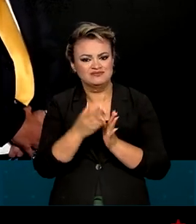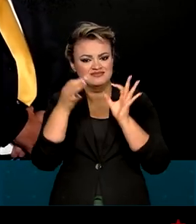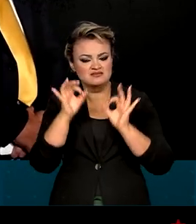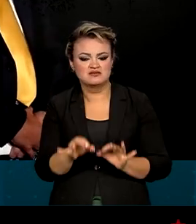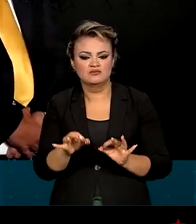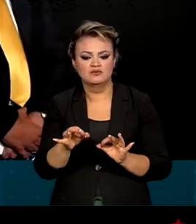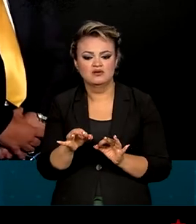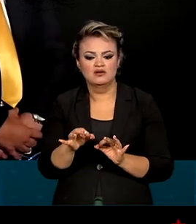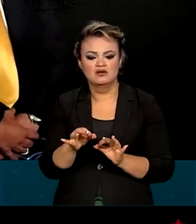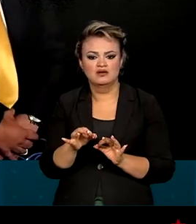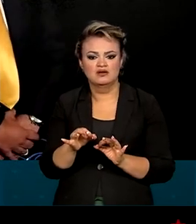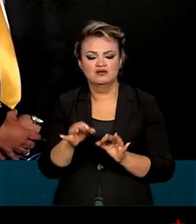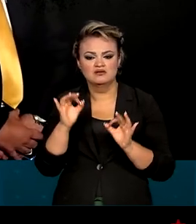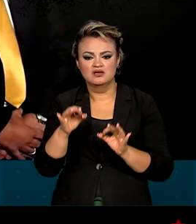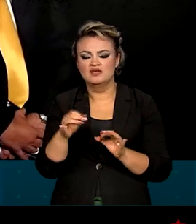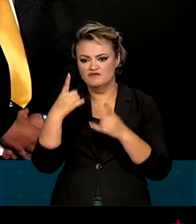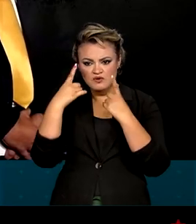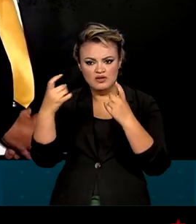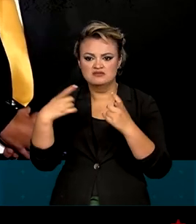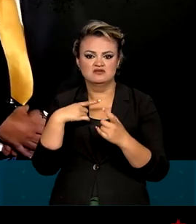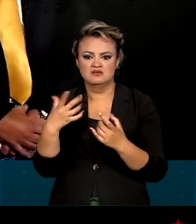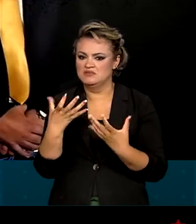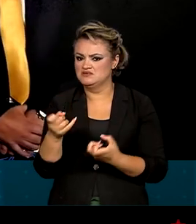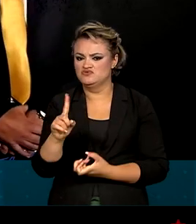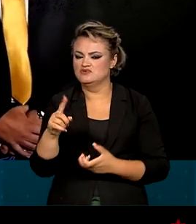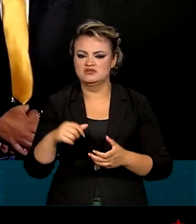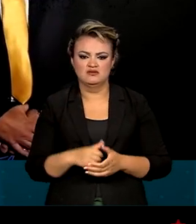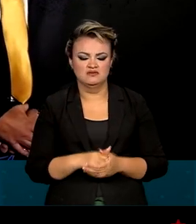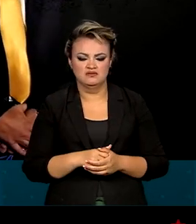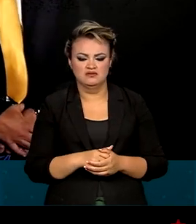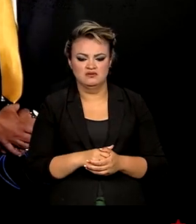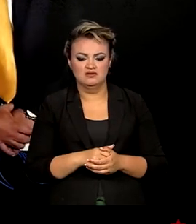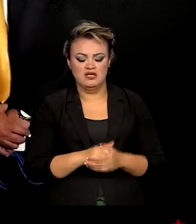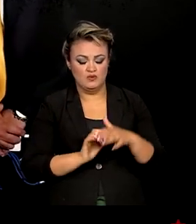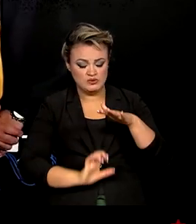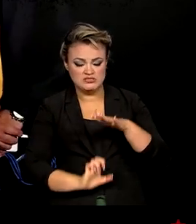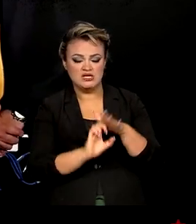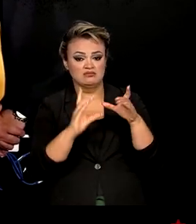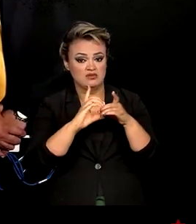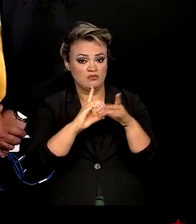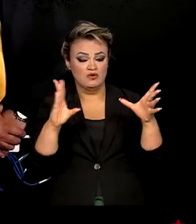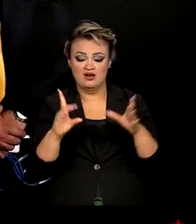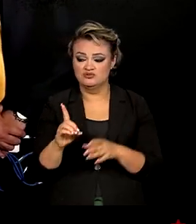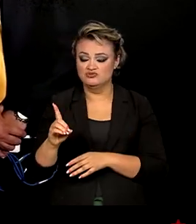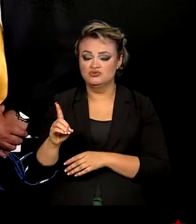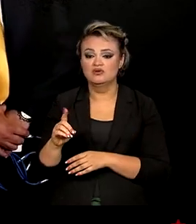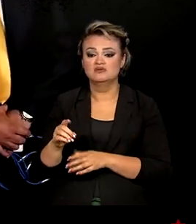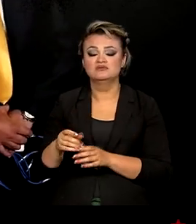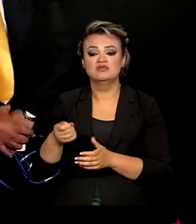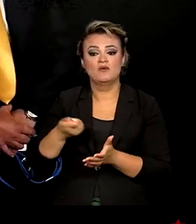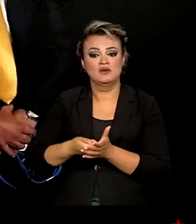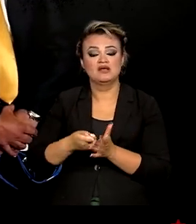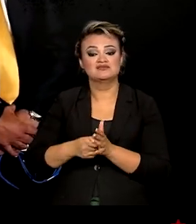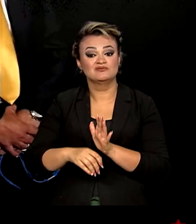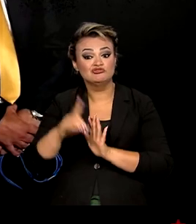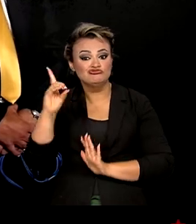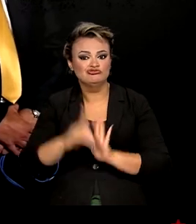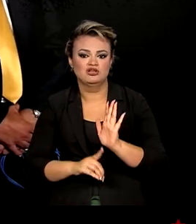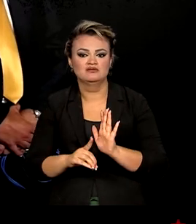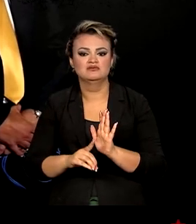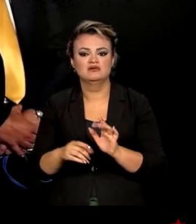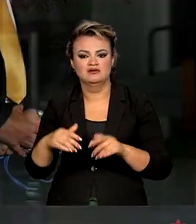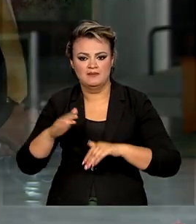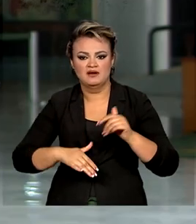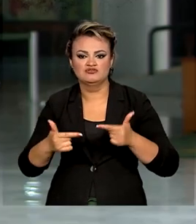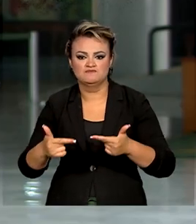em razão de violência. O Estado Democrático de Direito tem, mais do que o direito, tem o dever de